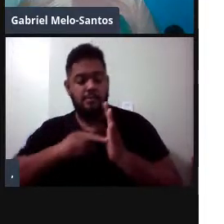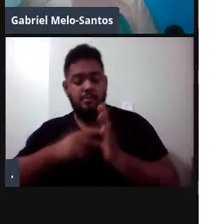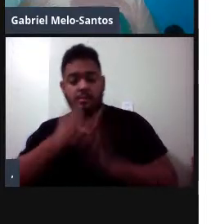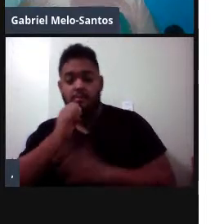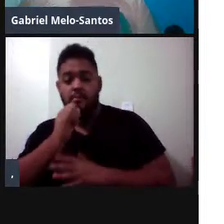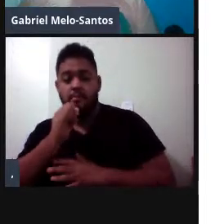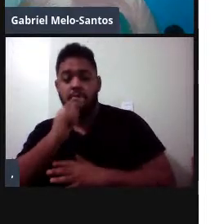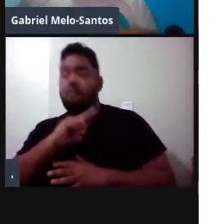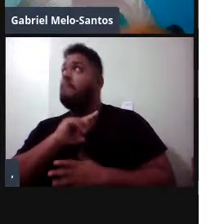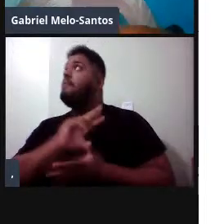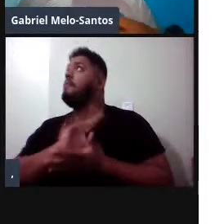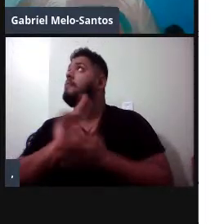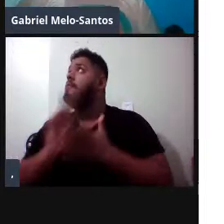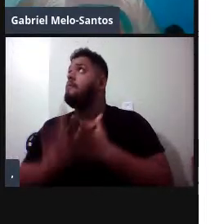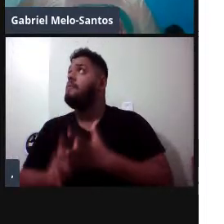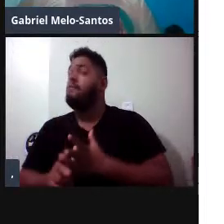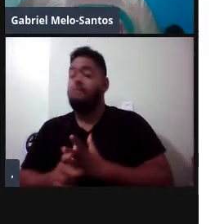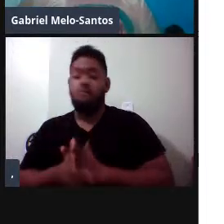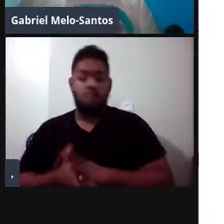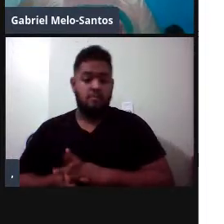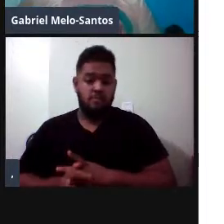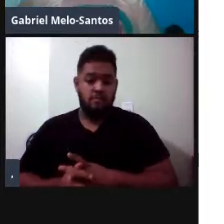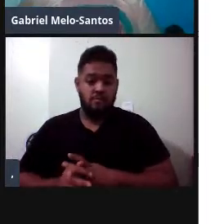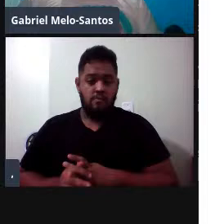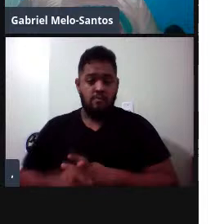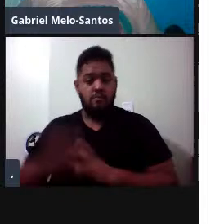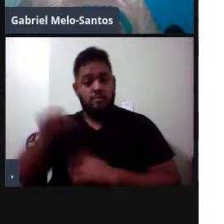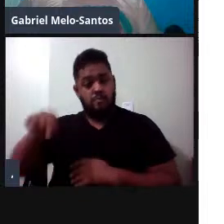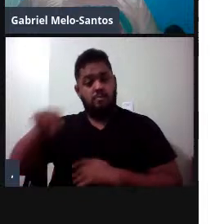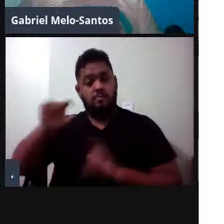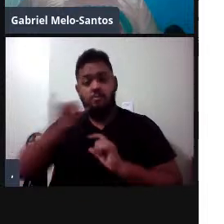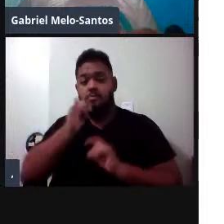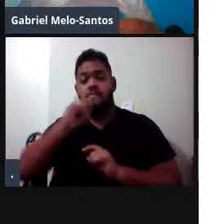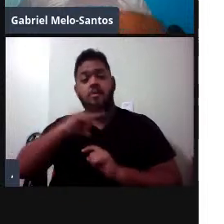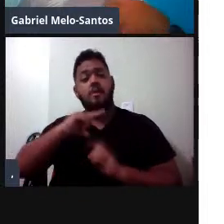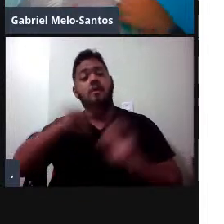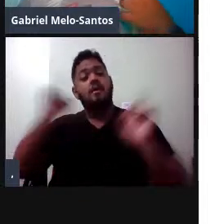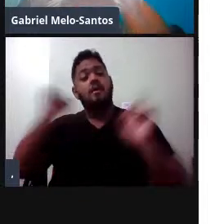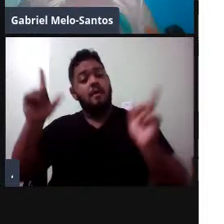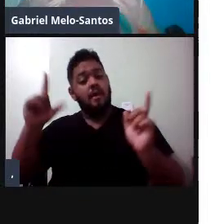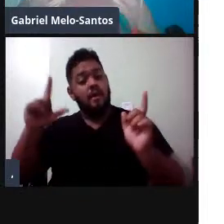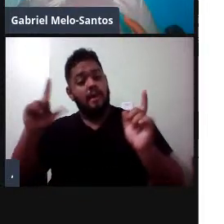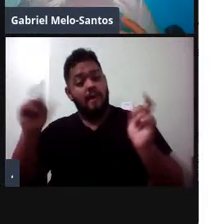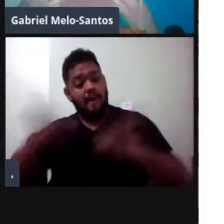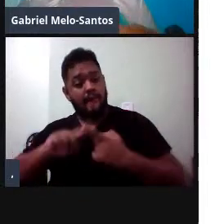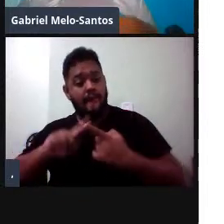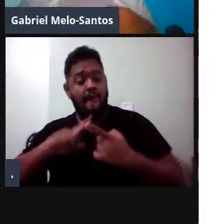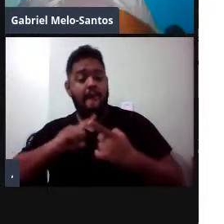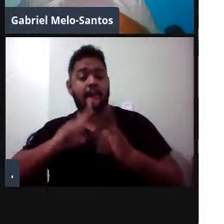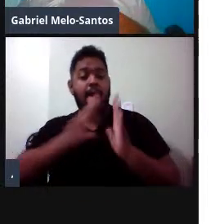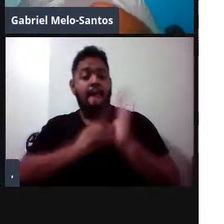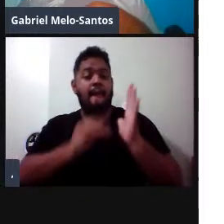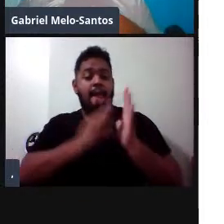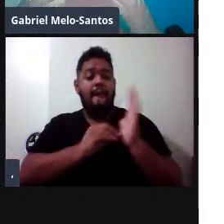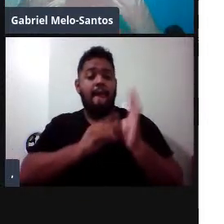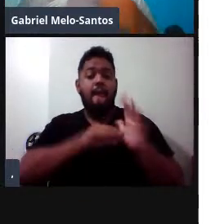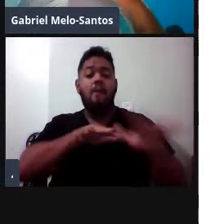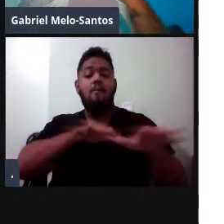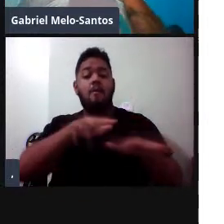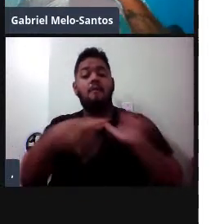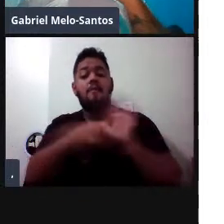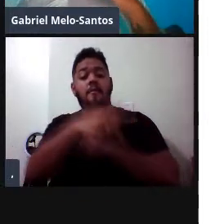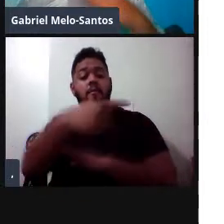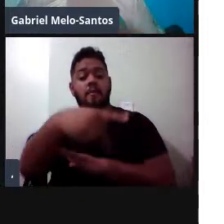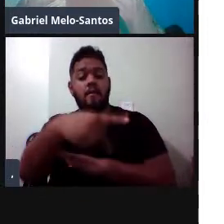boto cinza, entre si, né? Isso pode ser devido, a gente sabe, aos padrões de movimento, os padrões de movimento de